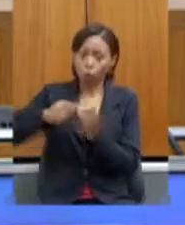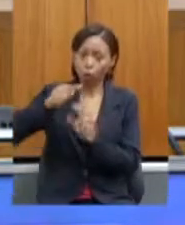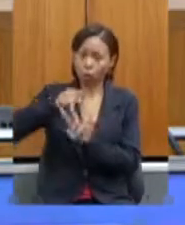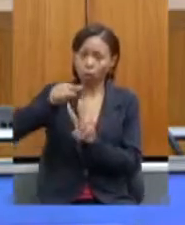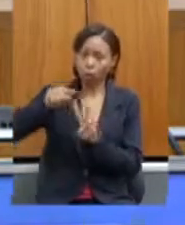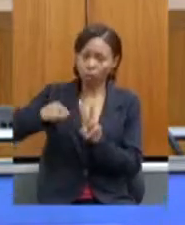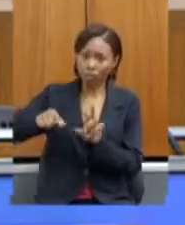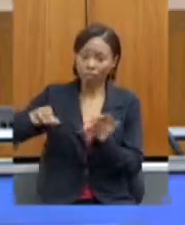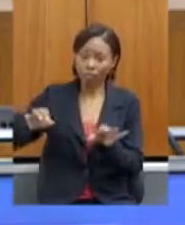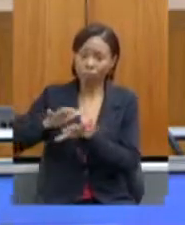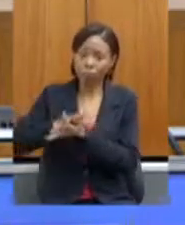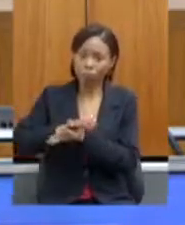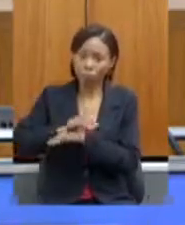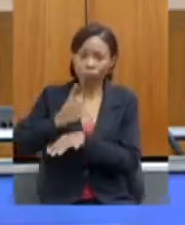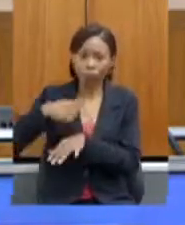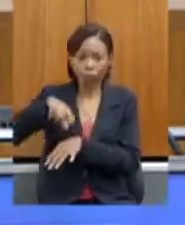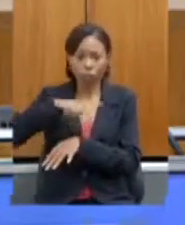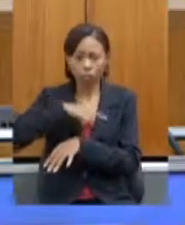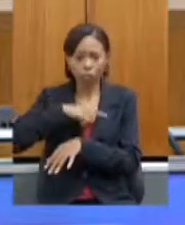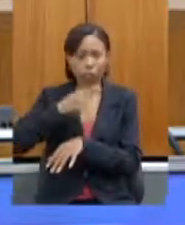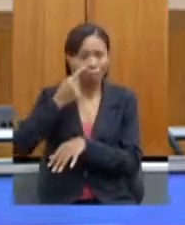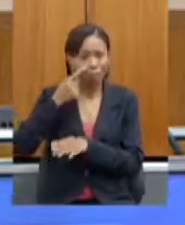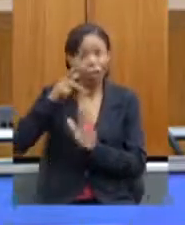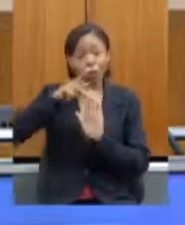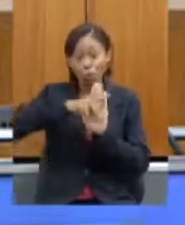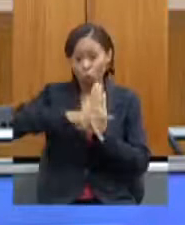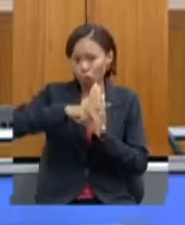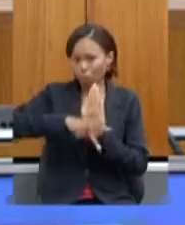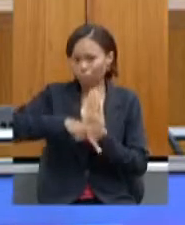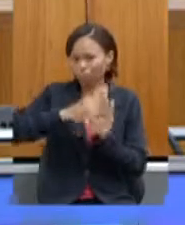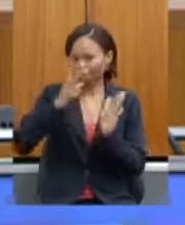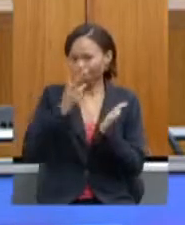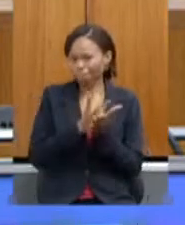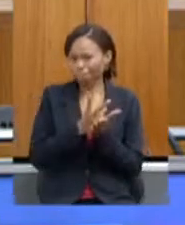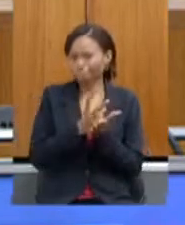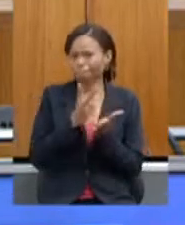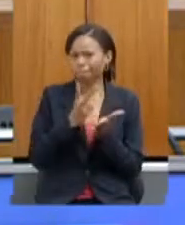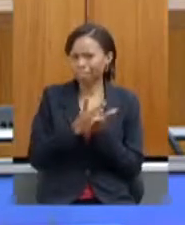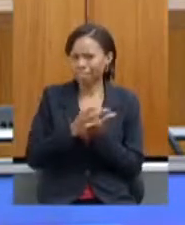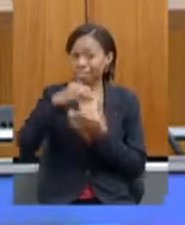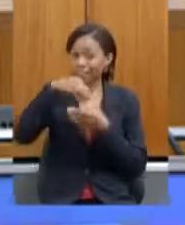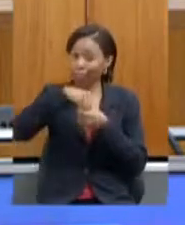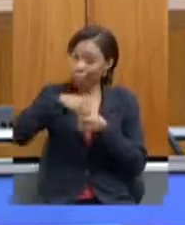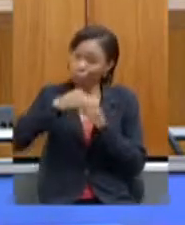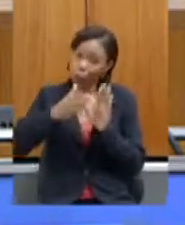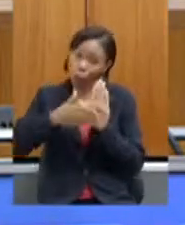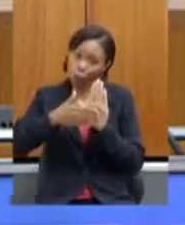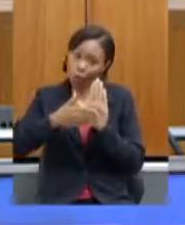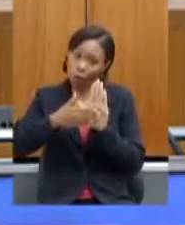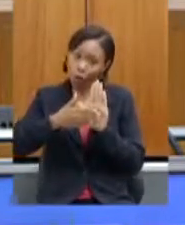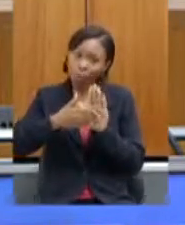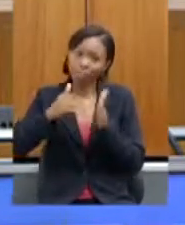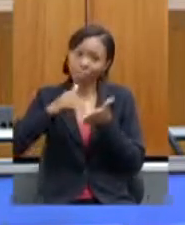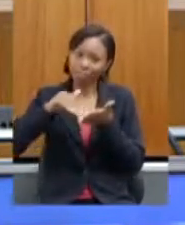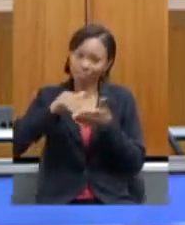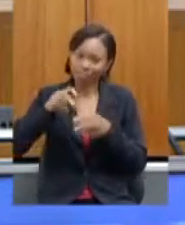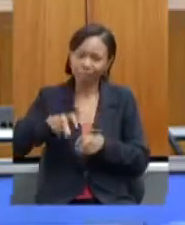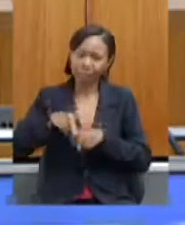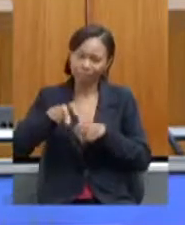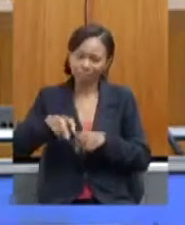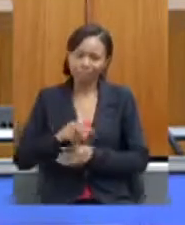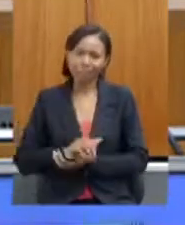que a gente dê o start para o projeto mas ele continua firme lá dentro das propostas que a Secretaria de Agricultura elaborou